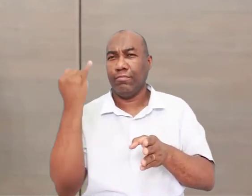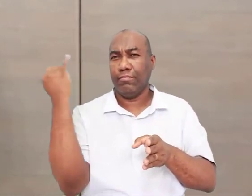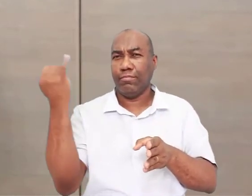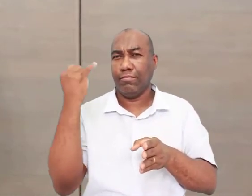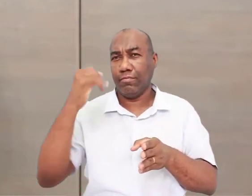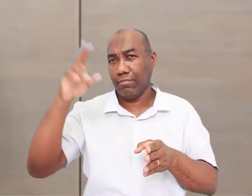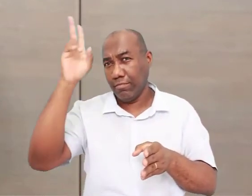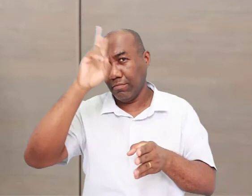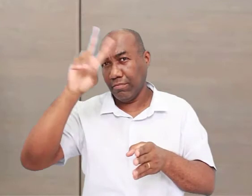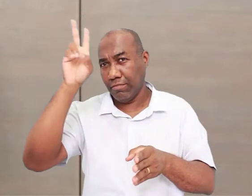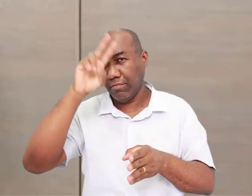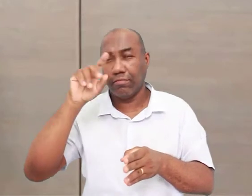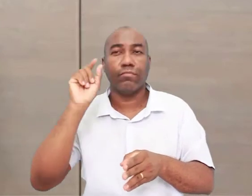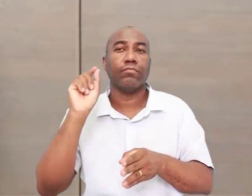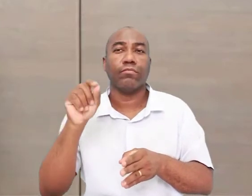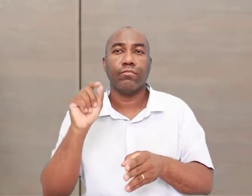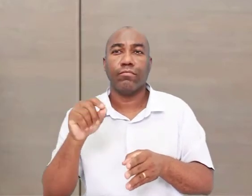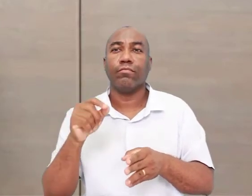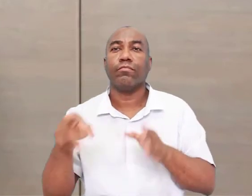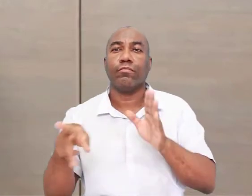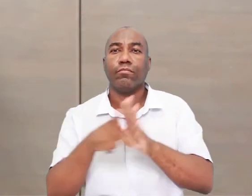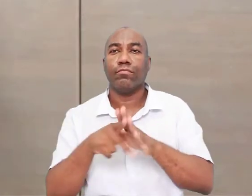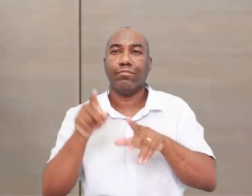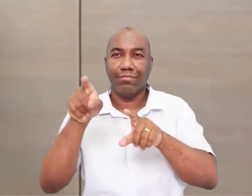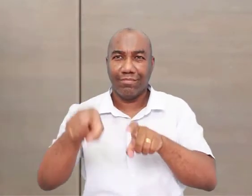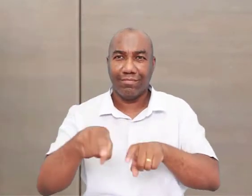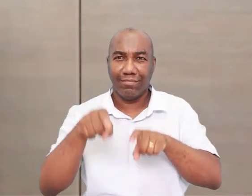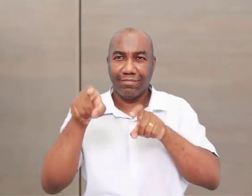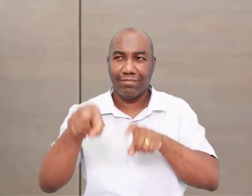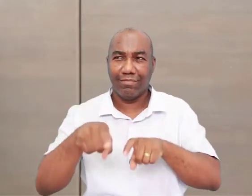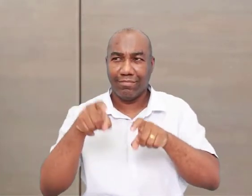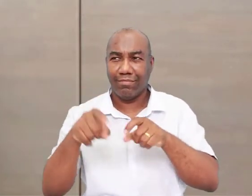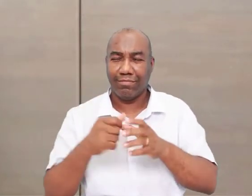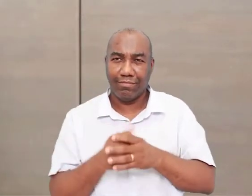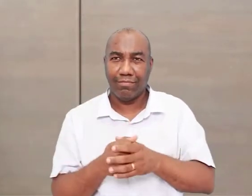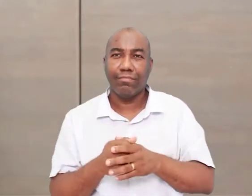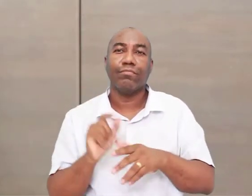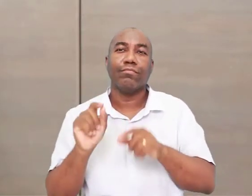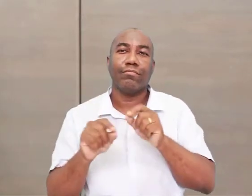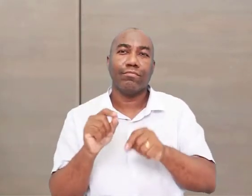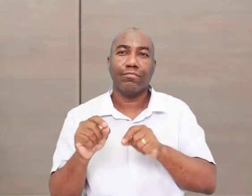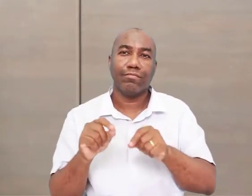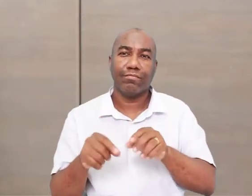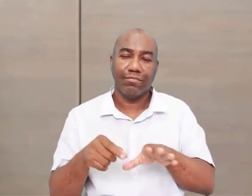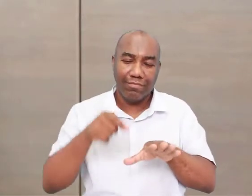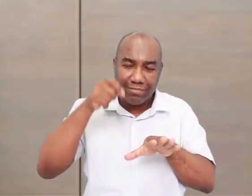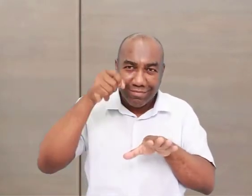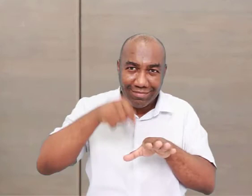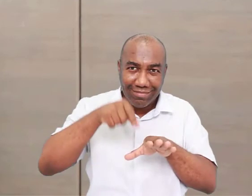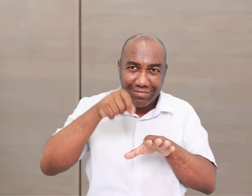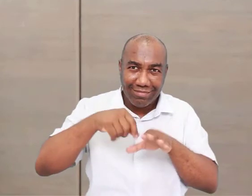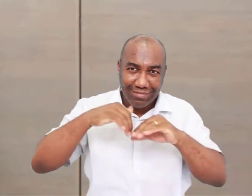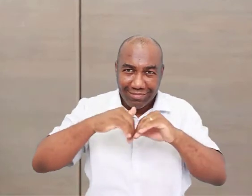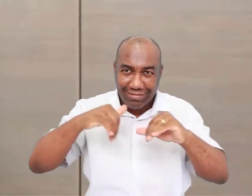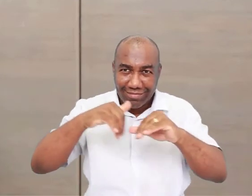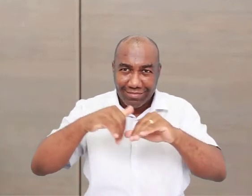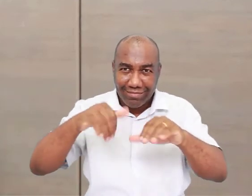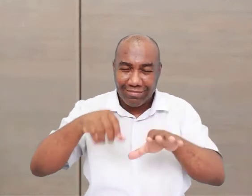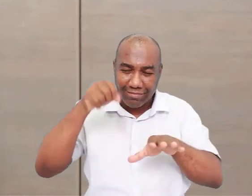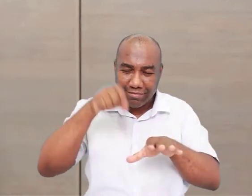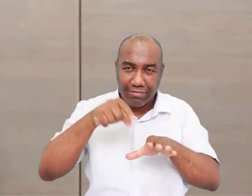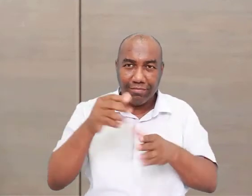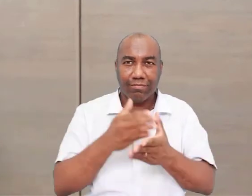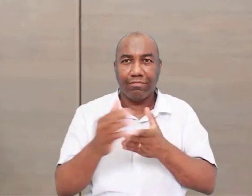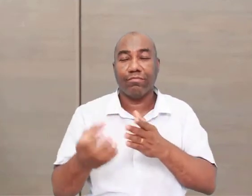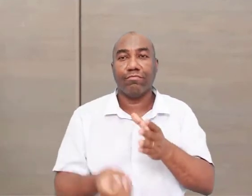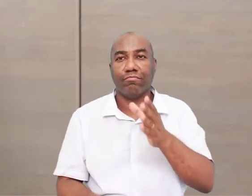da história humana, que é a Revolução Agrícola. Ó, é a descoberta da agricultura. Isso daqui vai